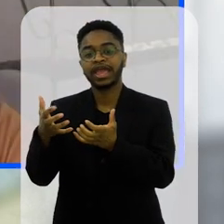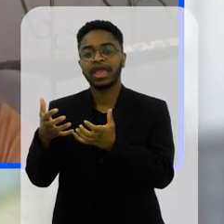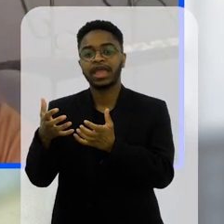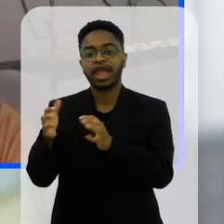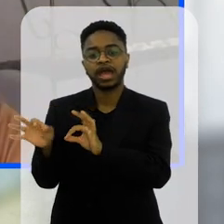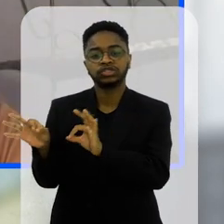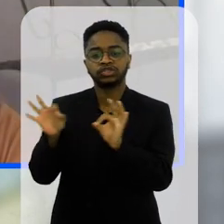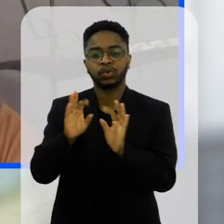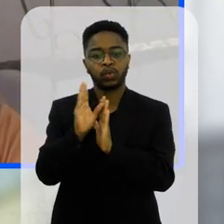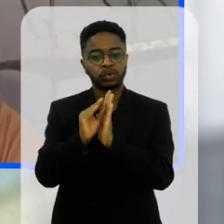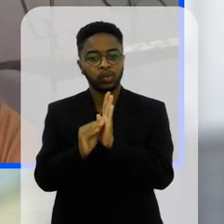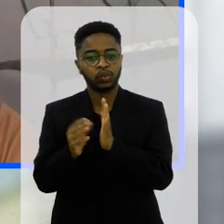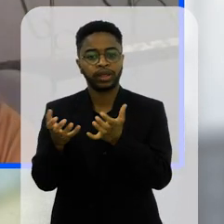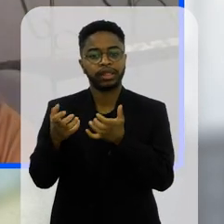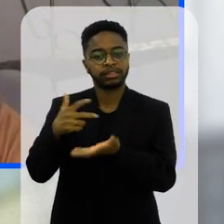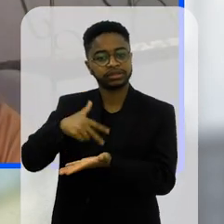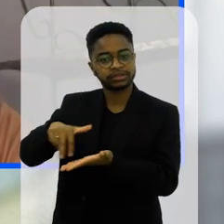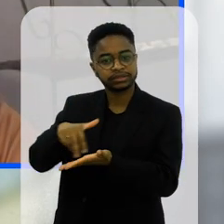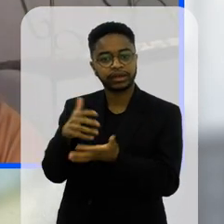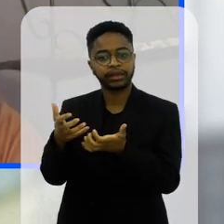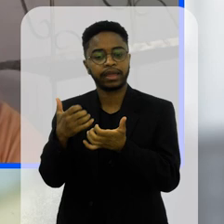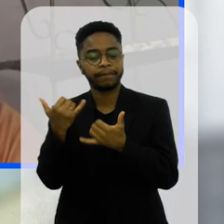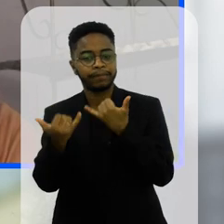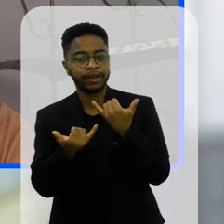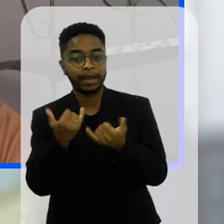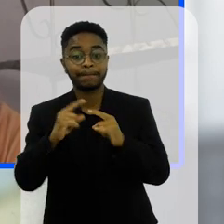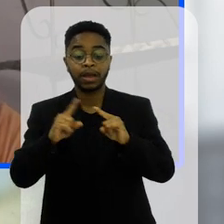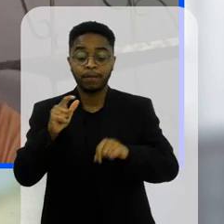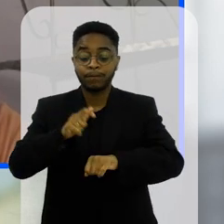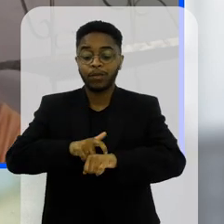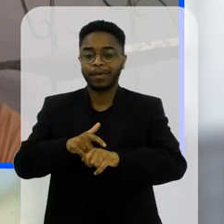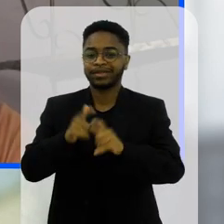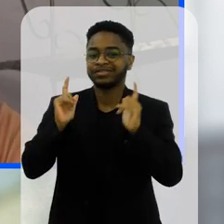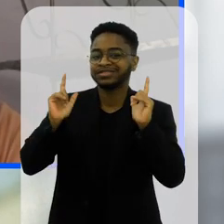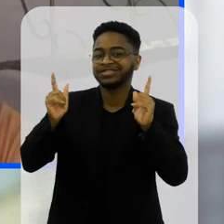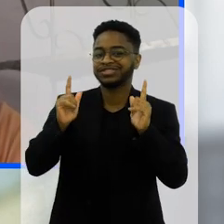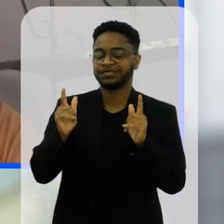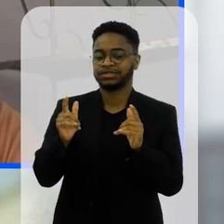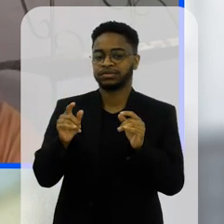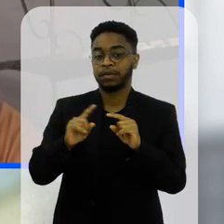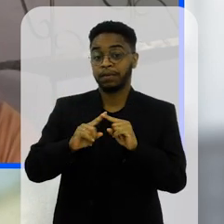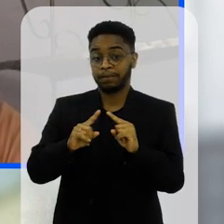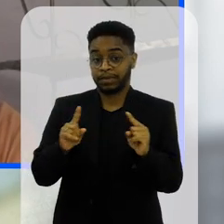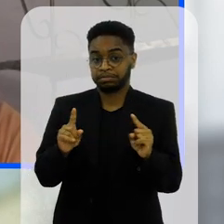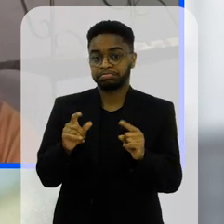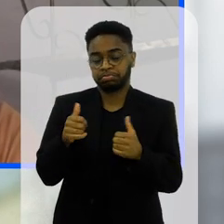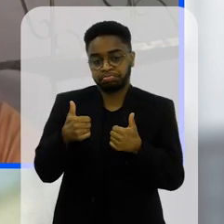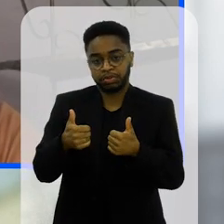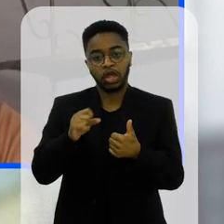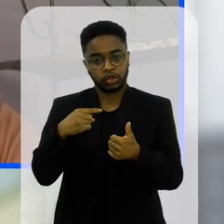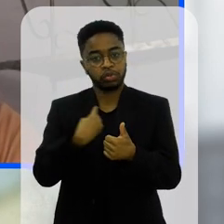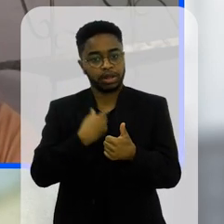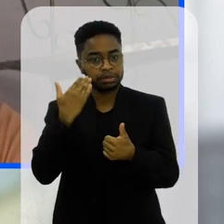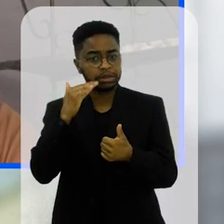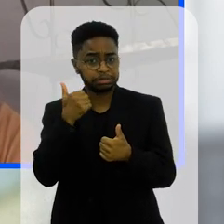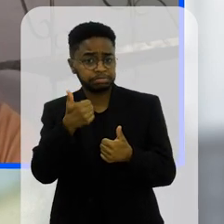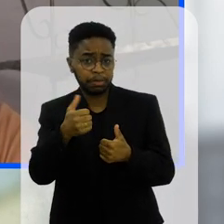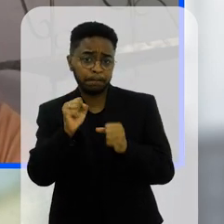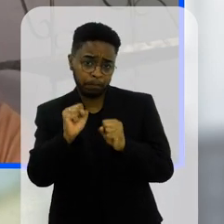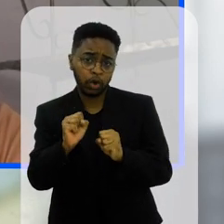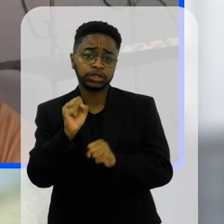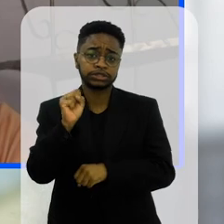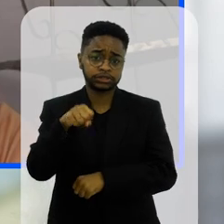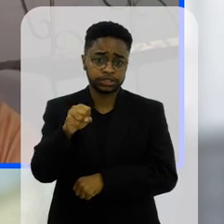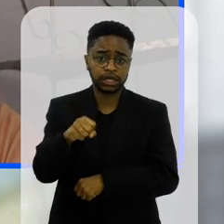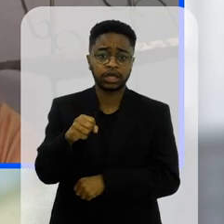determinados conteúdos querem dançar querem brincar é um momento de diversão né então ainda que a gente entenda que sim eles podem